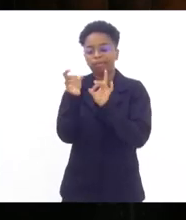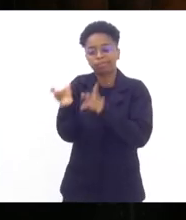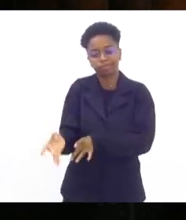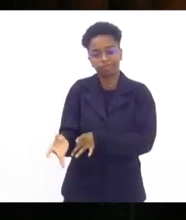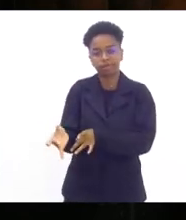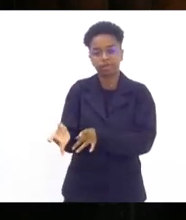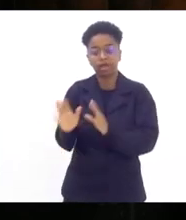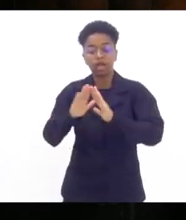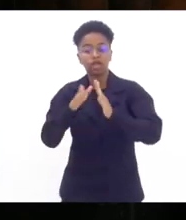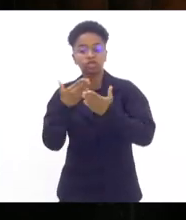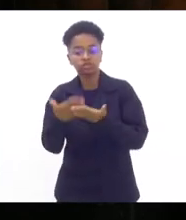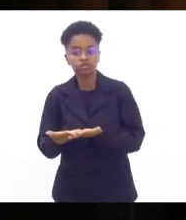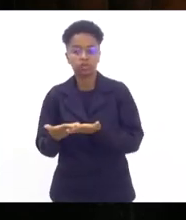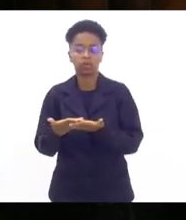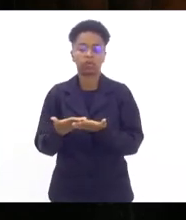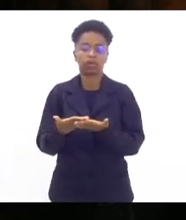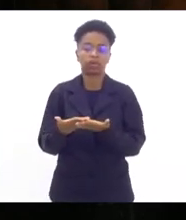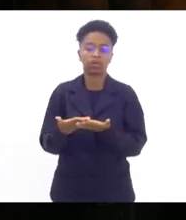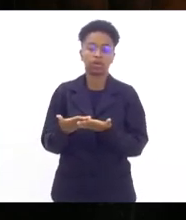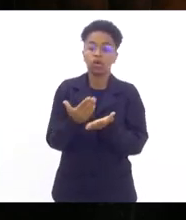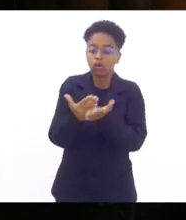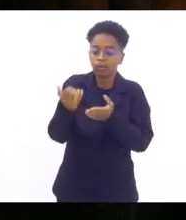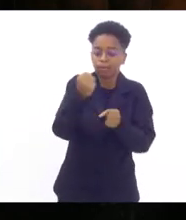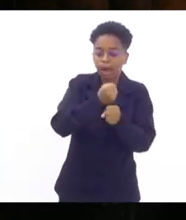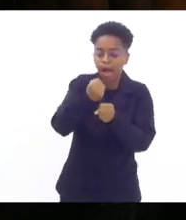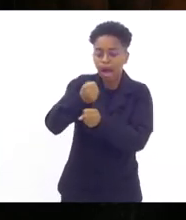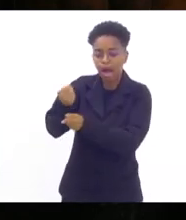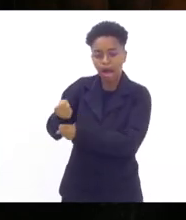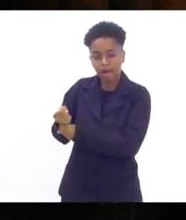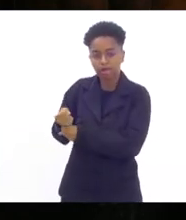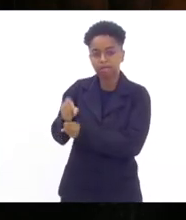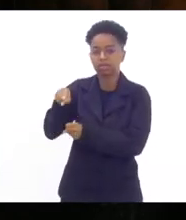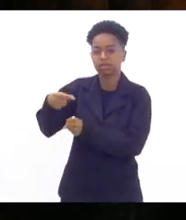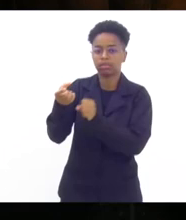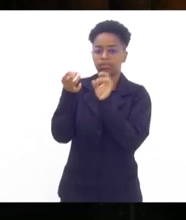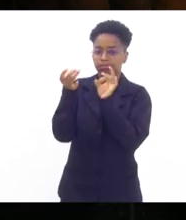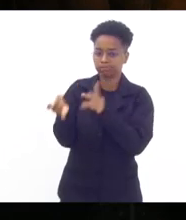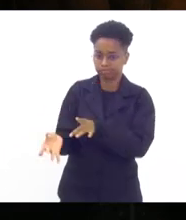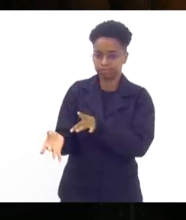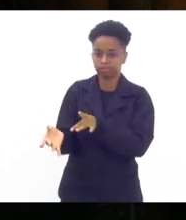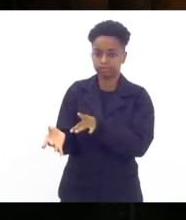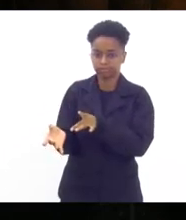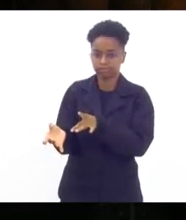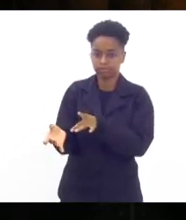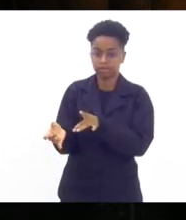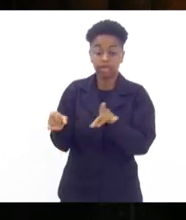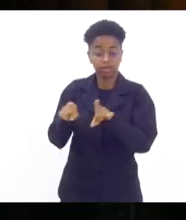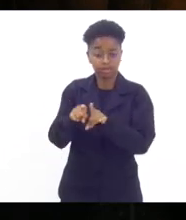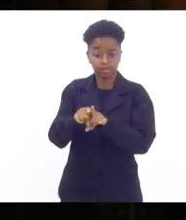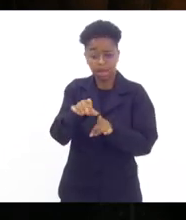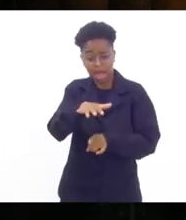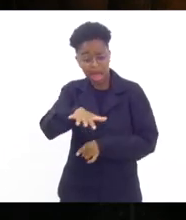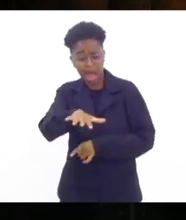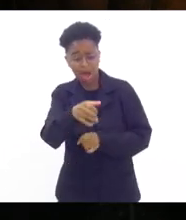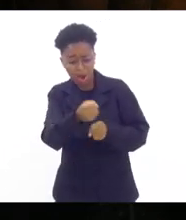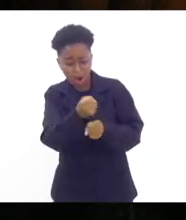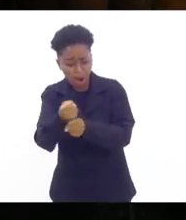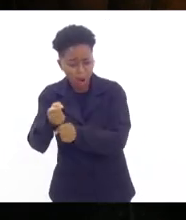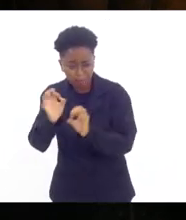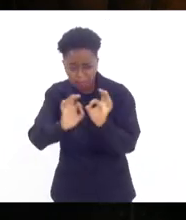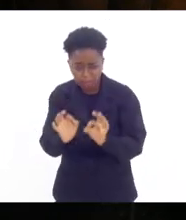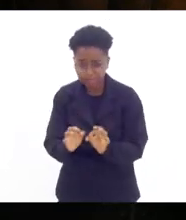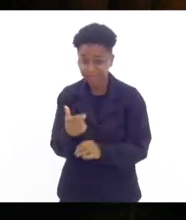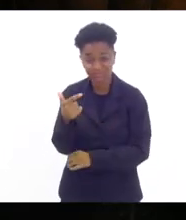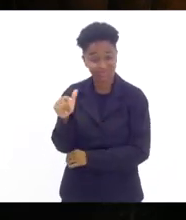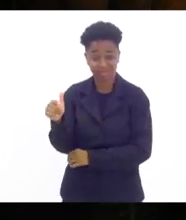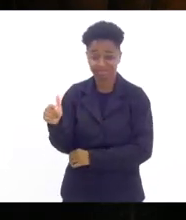escolas dadas como iniciadas nem o canteiro de obras tem mais no